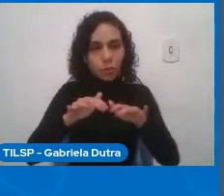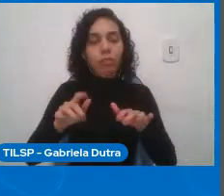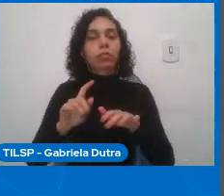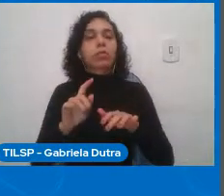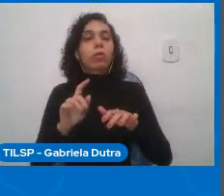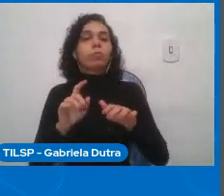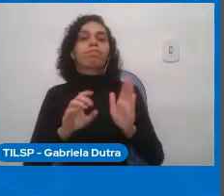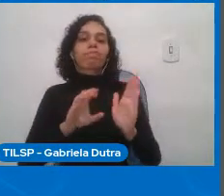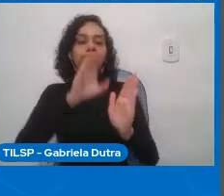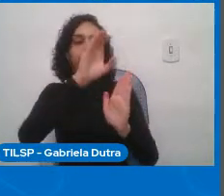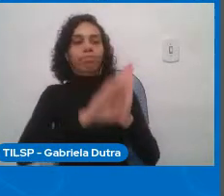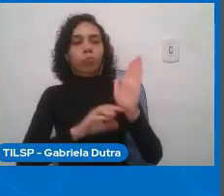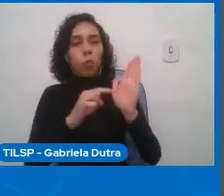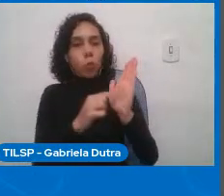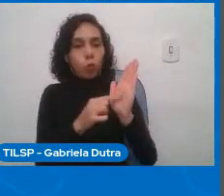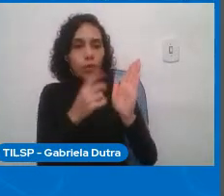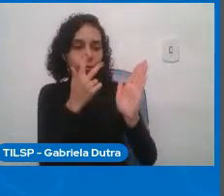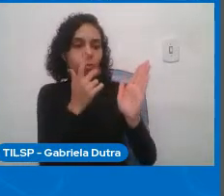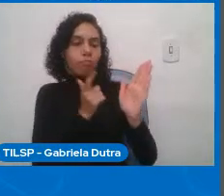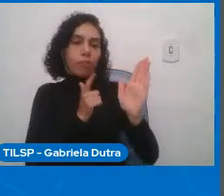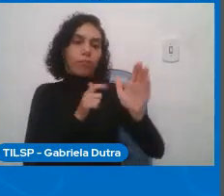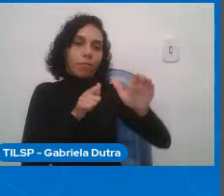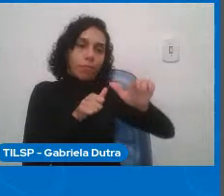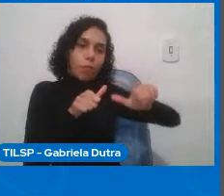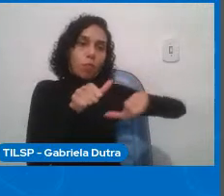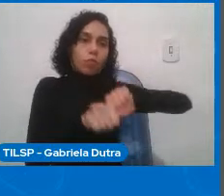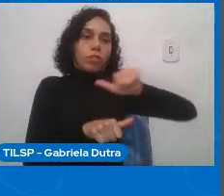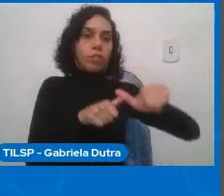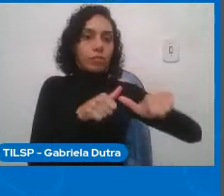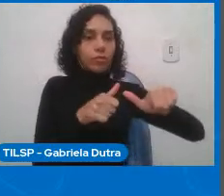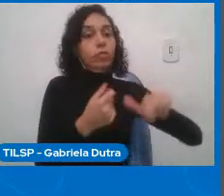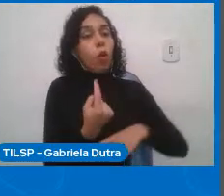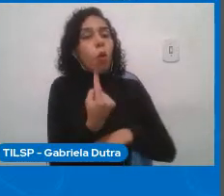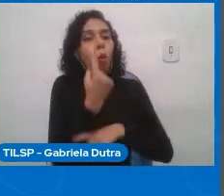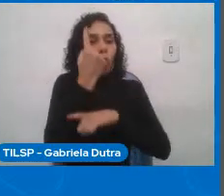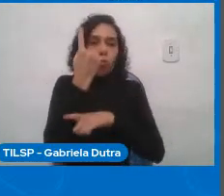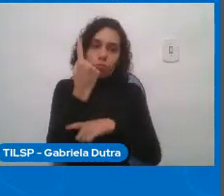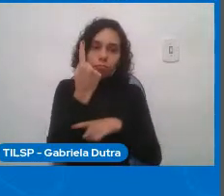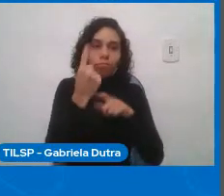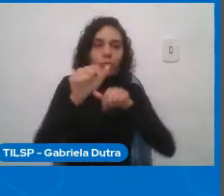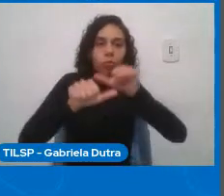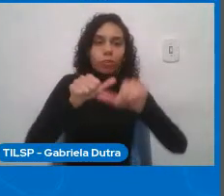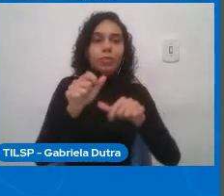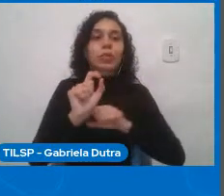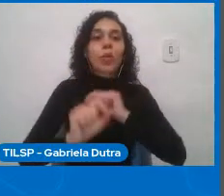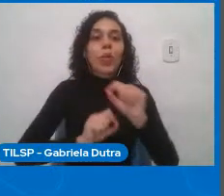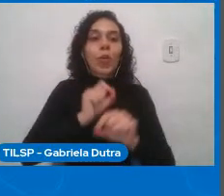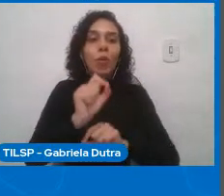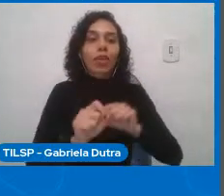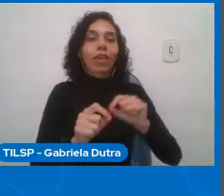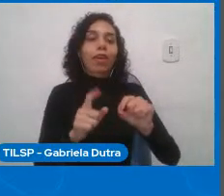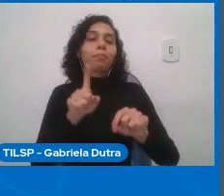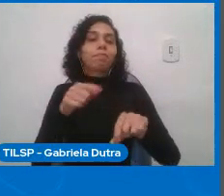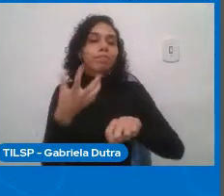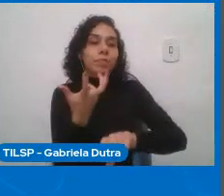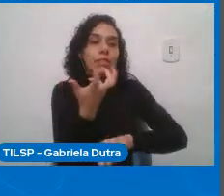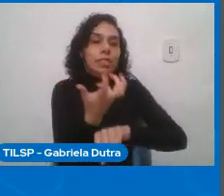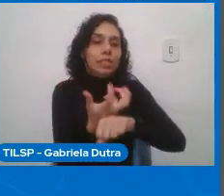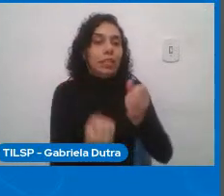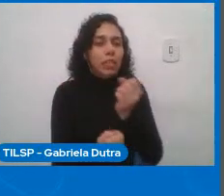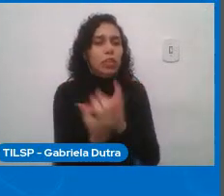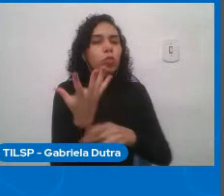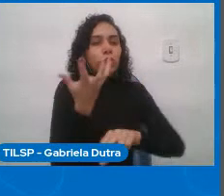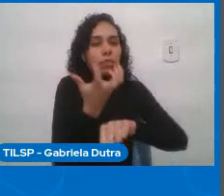uma delas não se reduz a isso é uma delas é uma disciplina que é chamada de introdução à ciência da computação